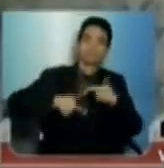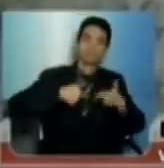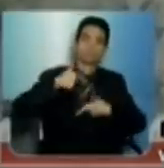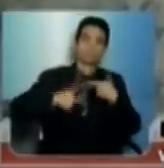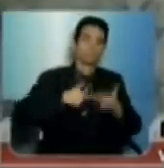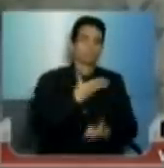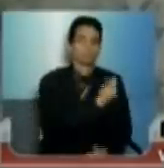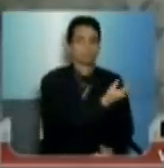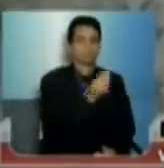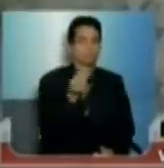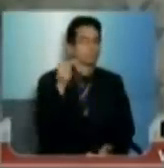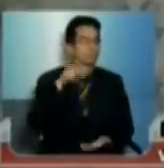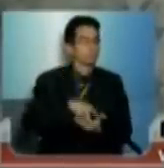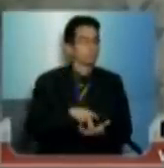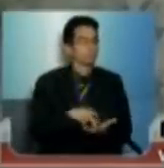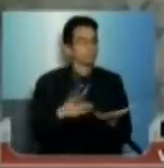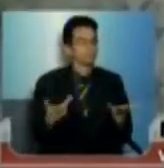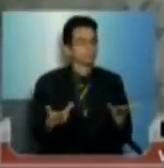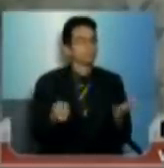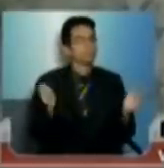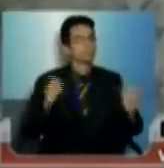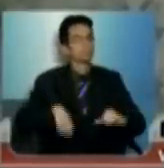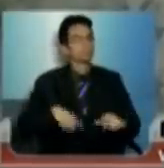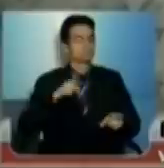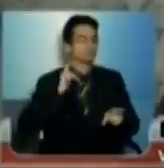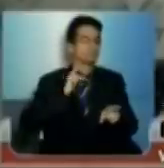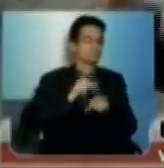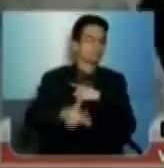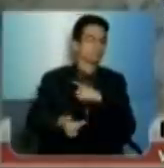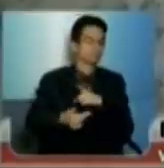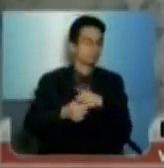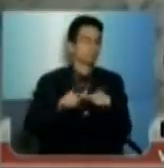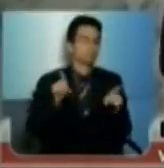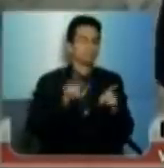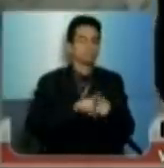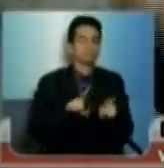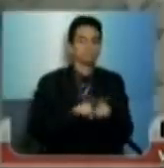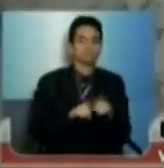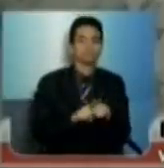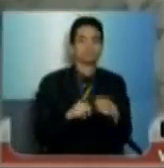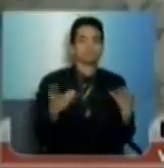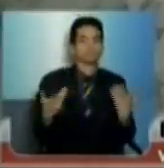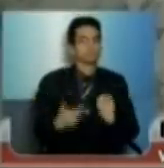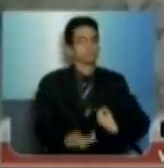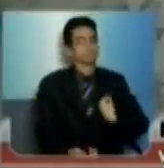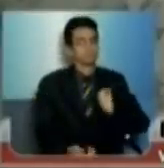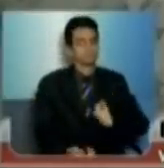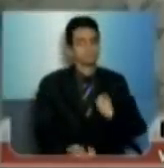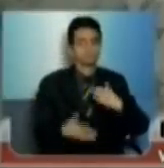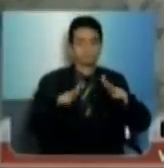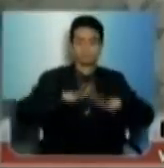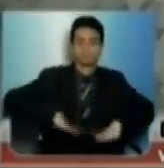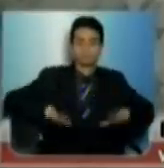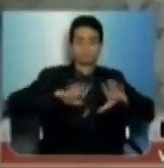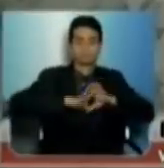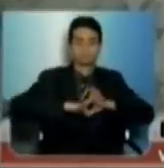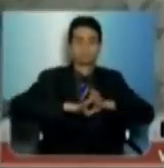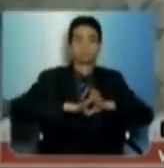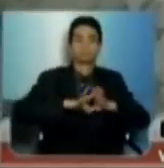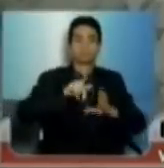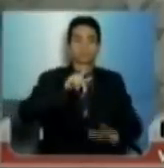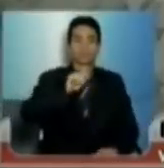muito para que nós pudéssemos obter essa vitória. quero me referir aqui à participação da